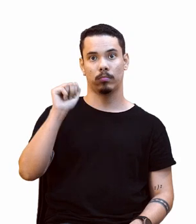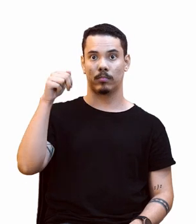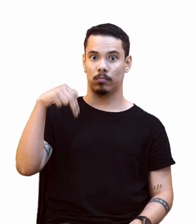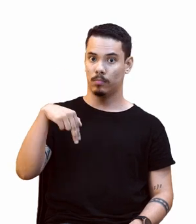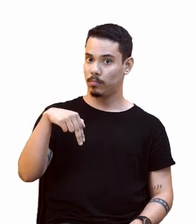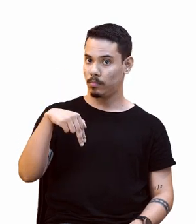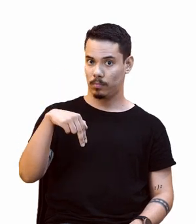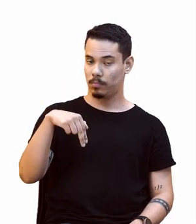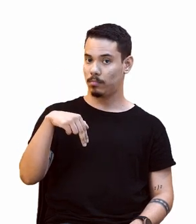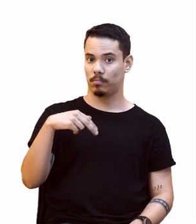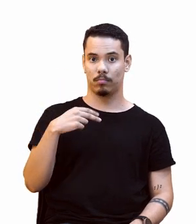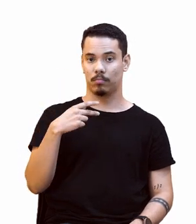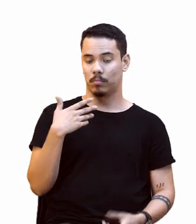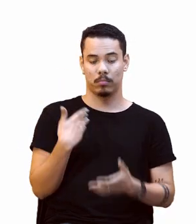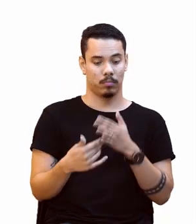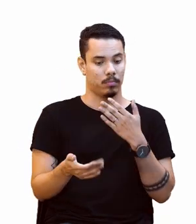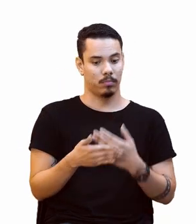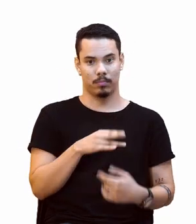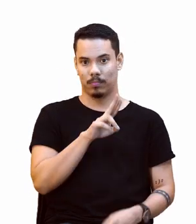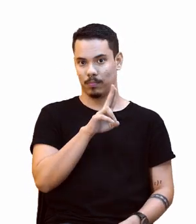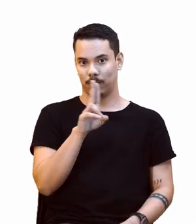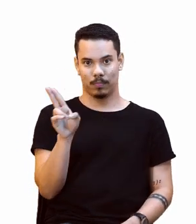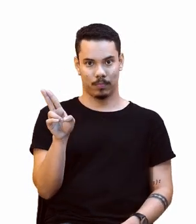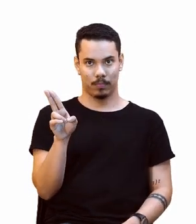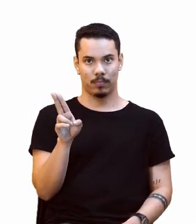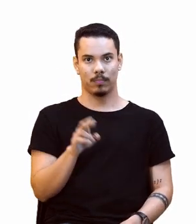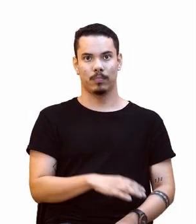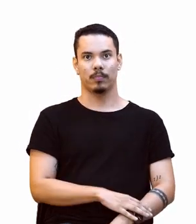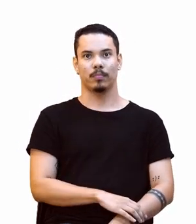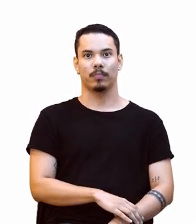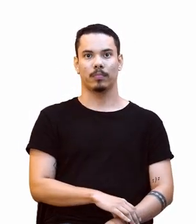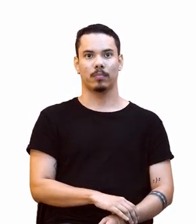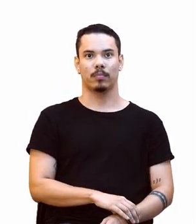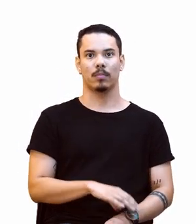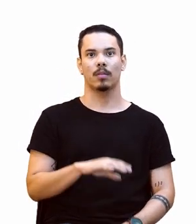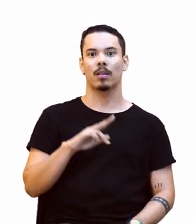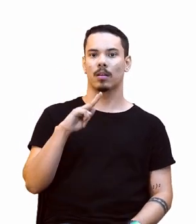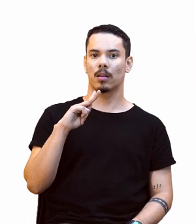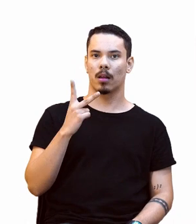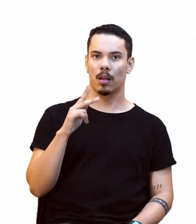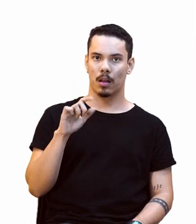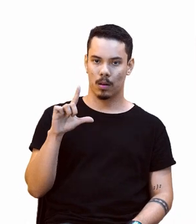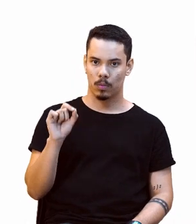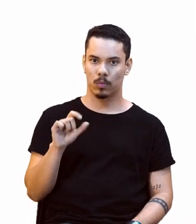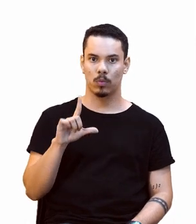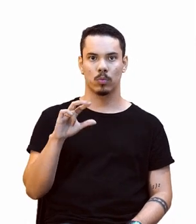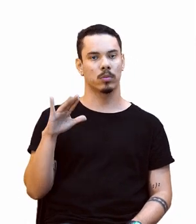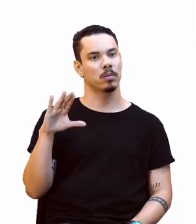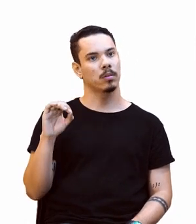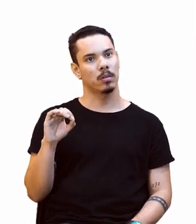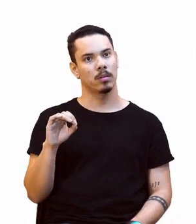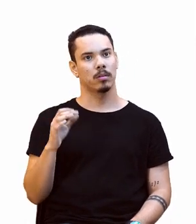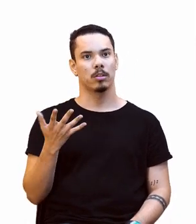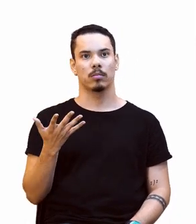Pode ser Hélio, pode ser Luciano, pode ser